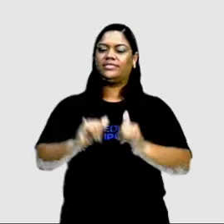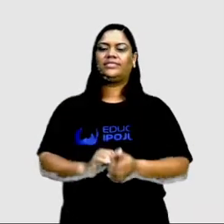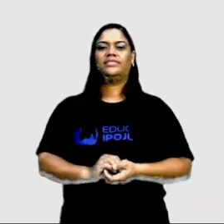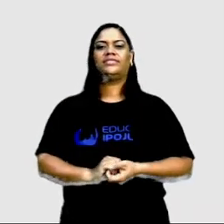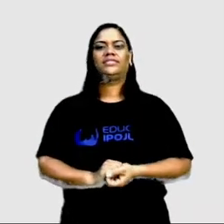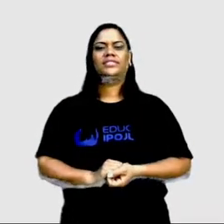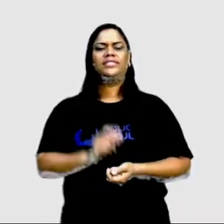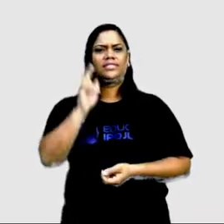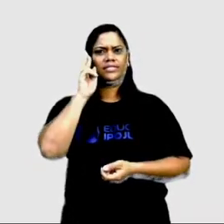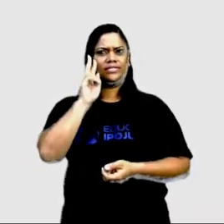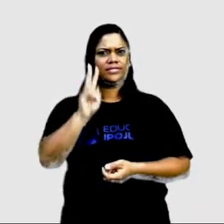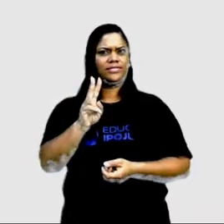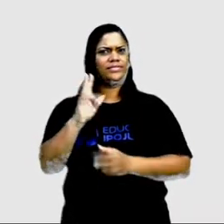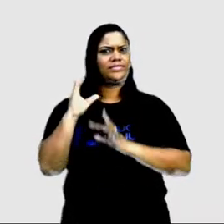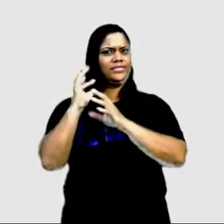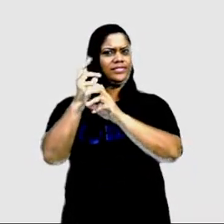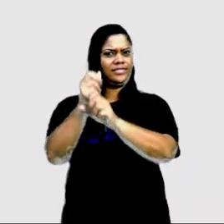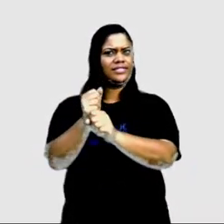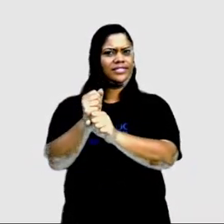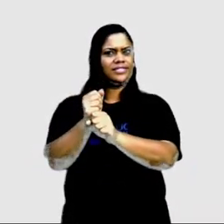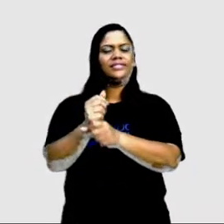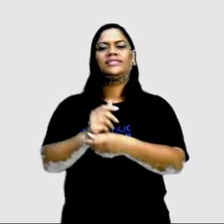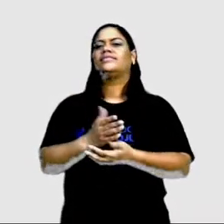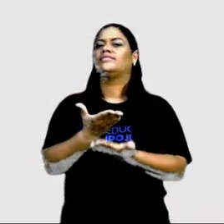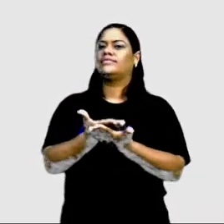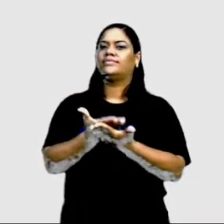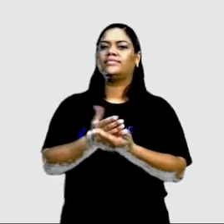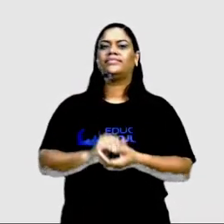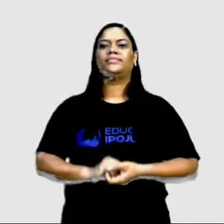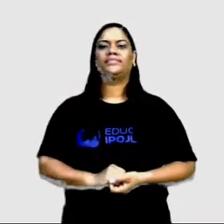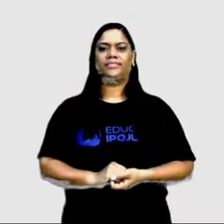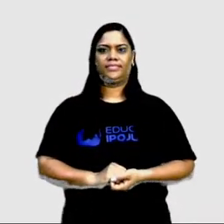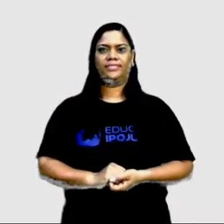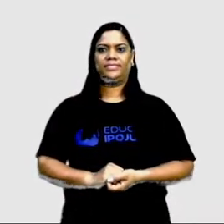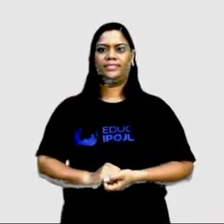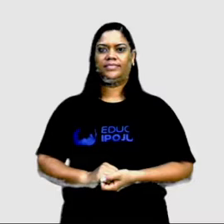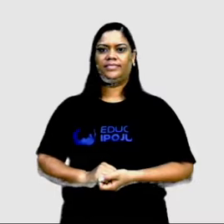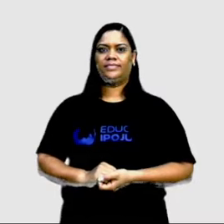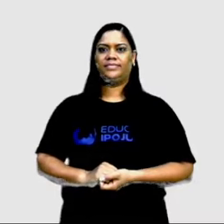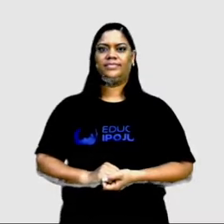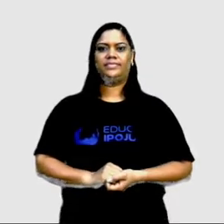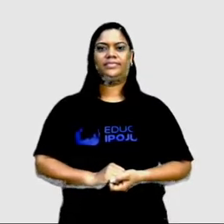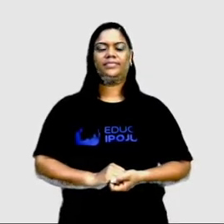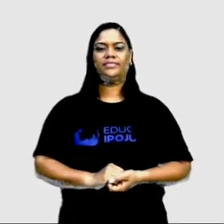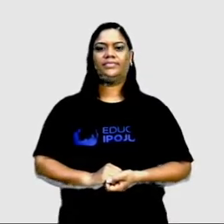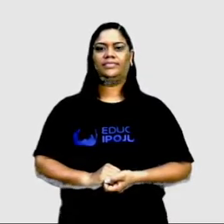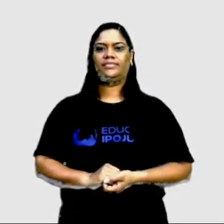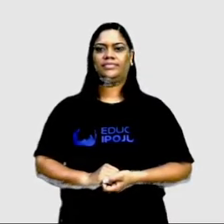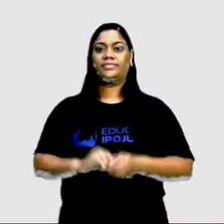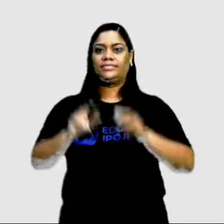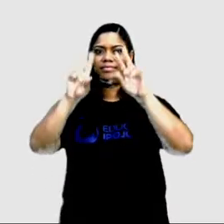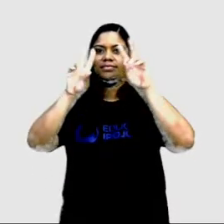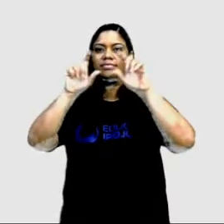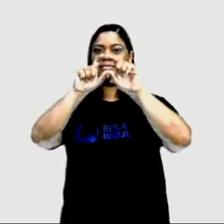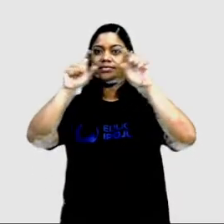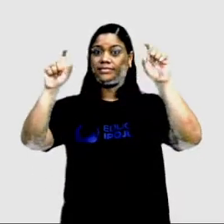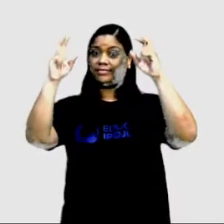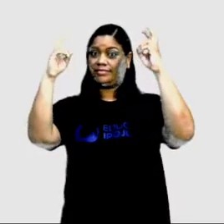Então vamos rever aqueles mesmos que a gente viu na aula anterior. Então nós temos aí no início o título